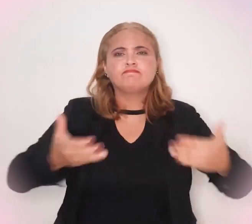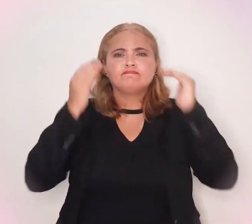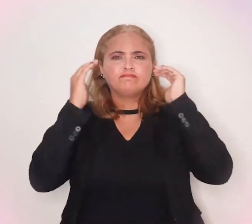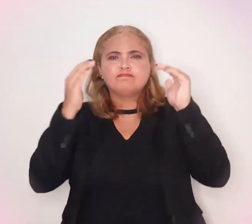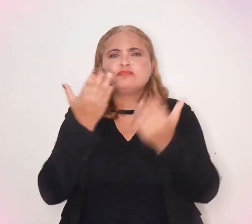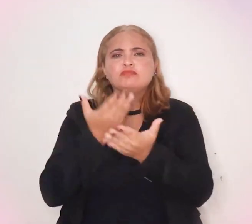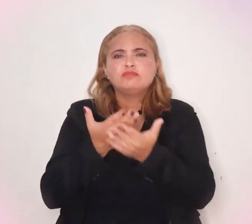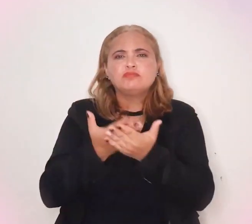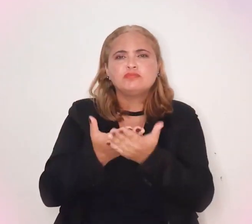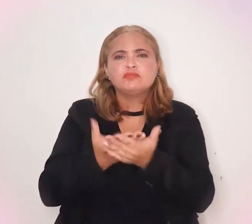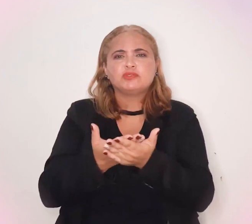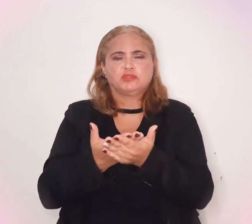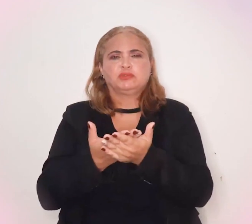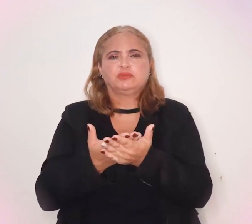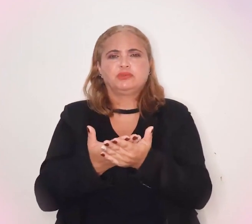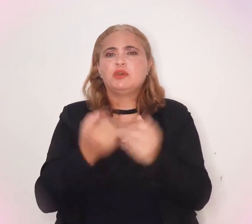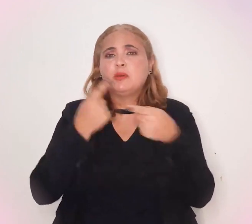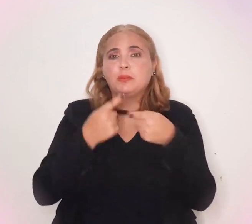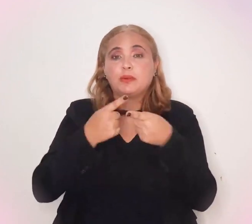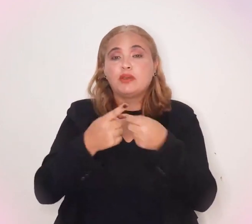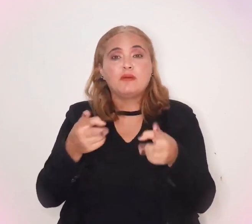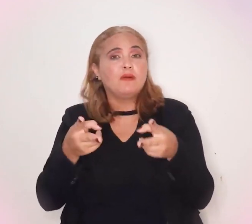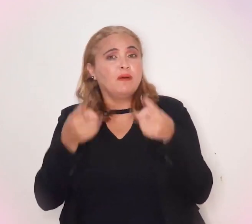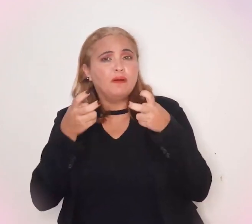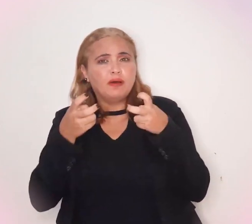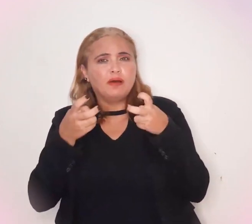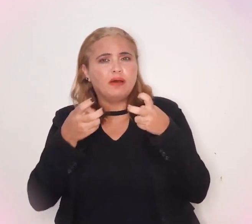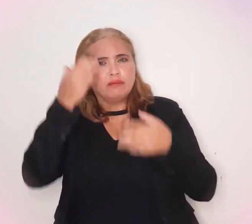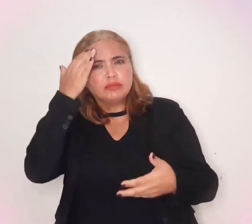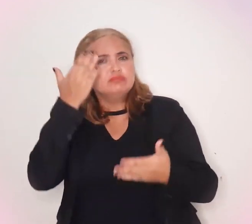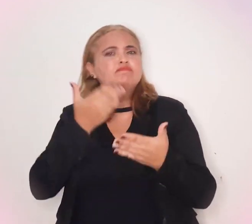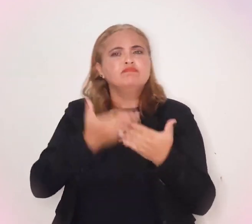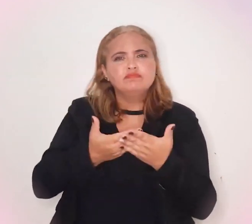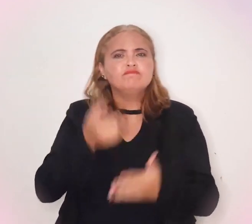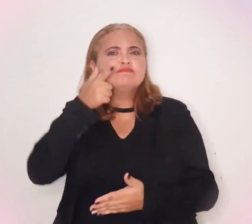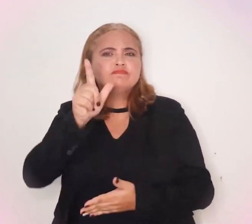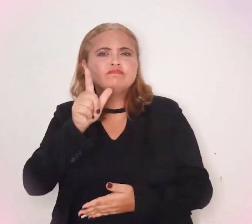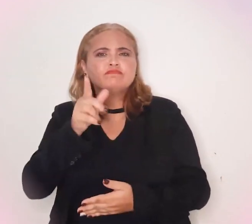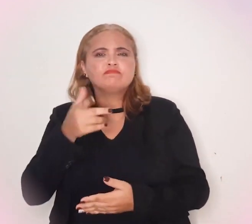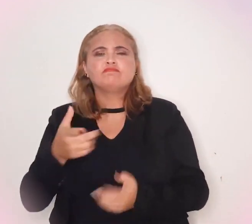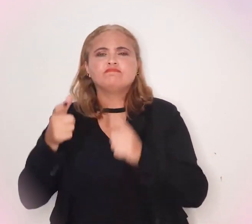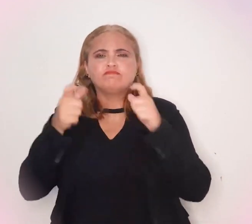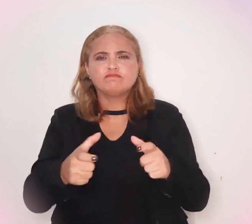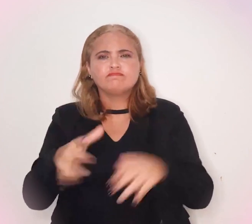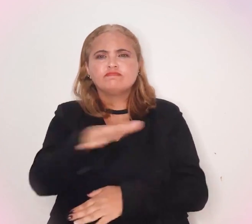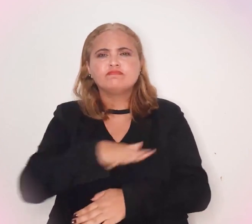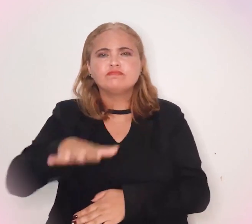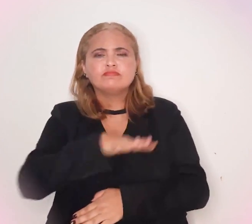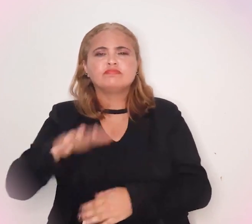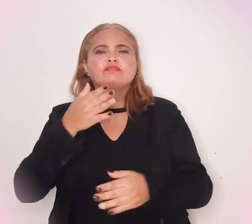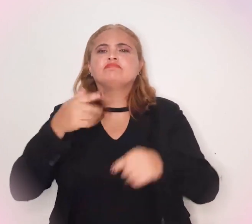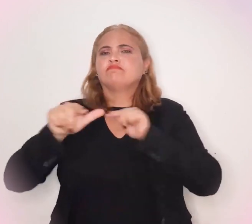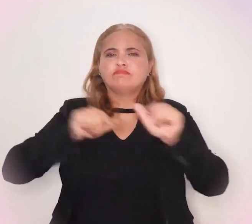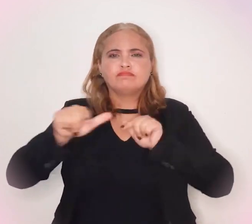Meninas, se capacitem, porque, sendo assim, vocês vão adquirir confiança e vão conseguir o seu lugar e o